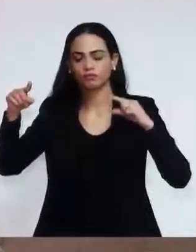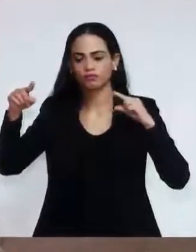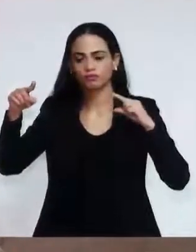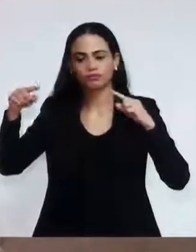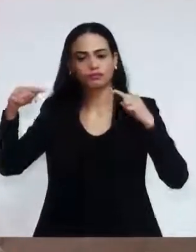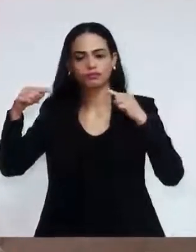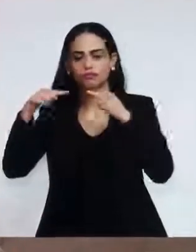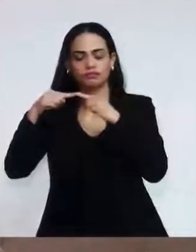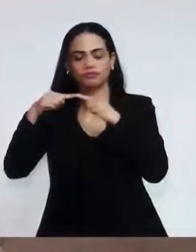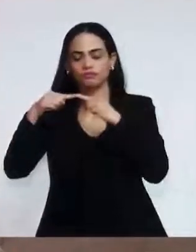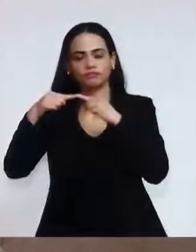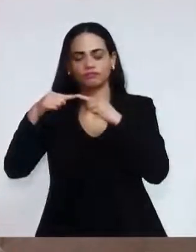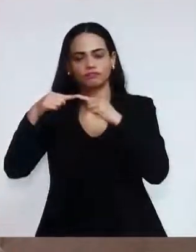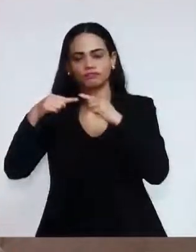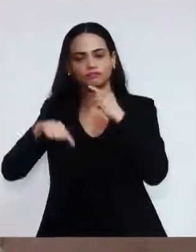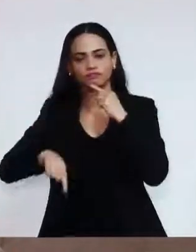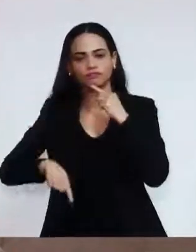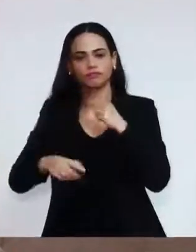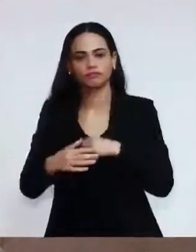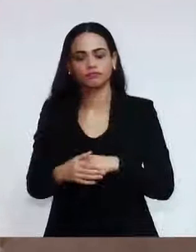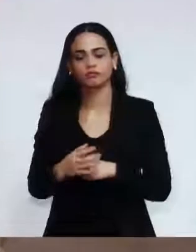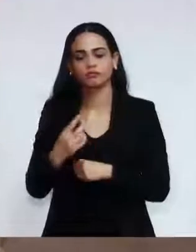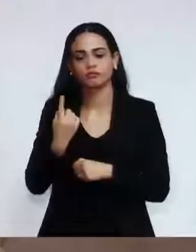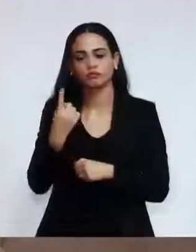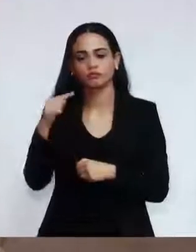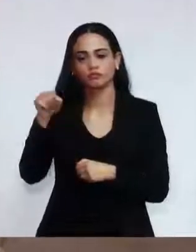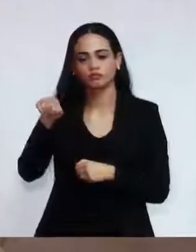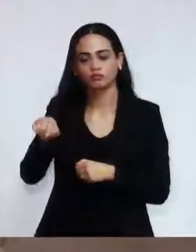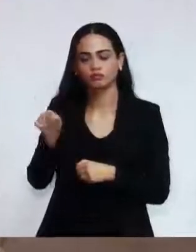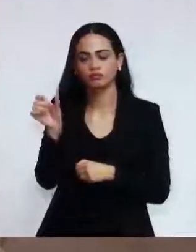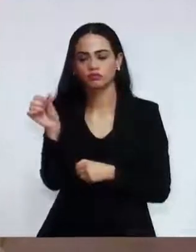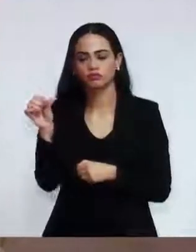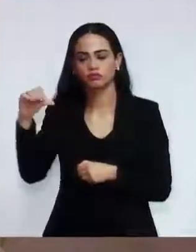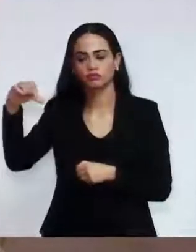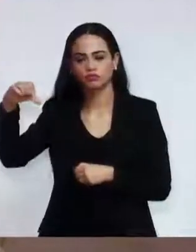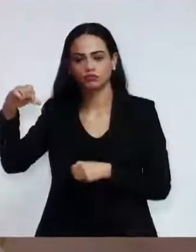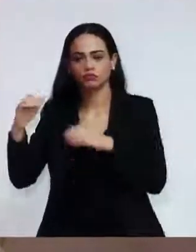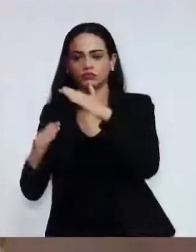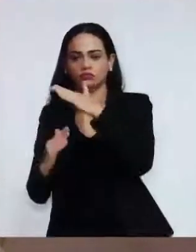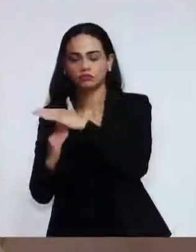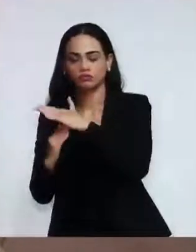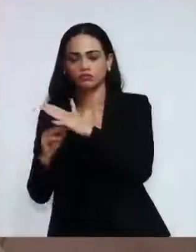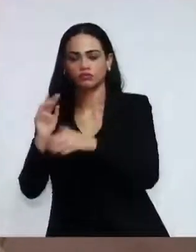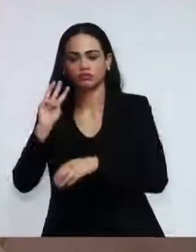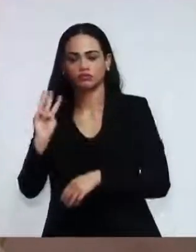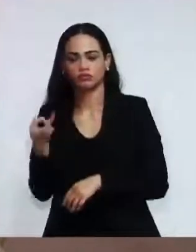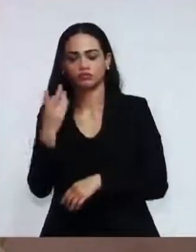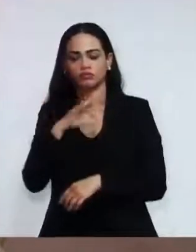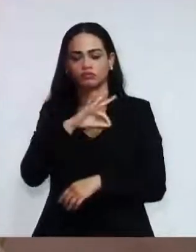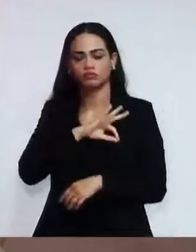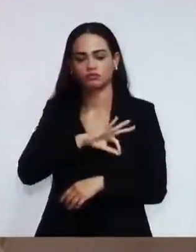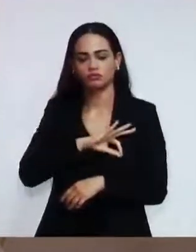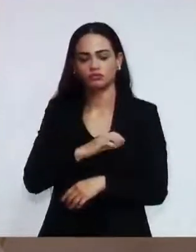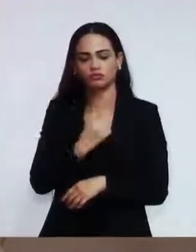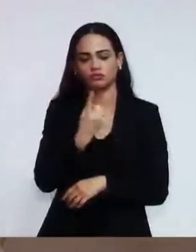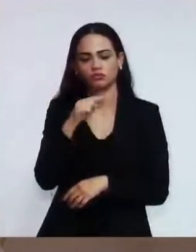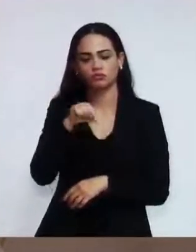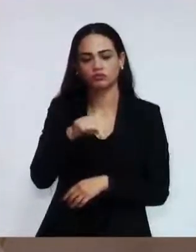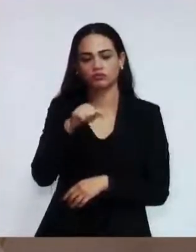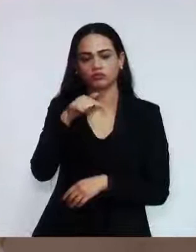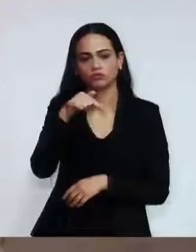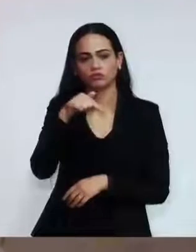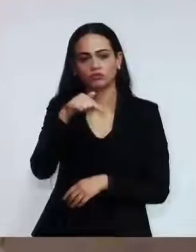1,69 para quem ganha até 3 mil reais e 50,70 para quem ganha acima de 3 mil reais.